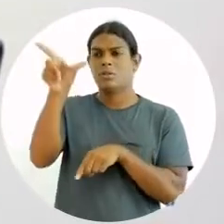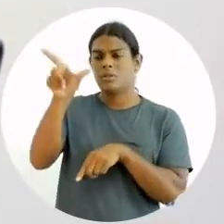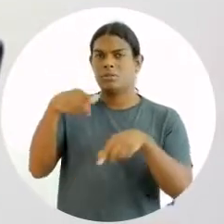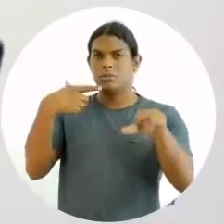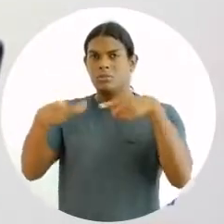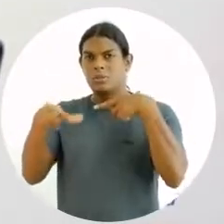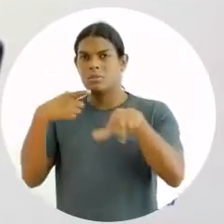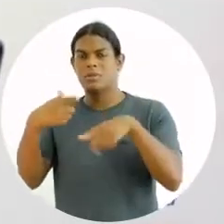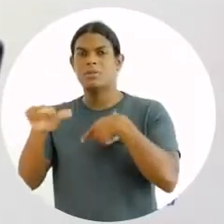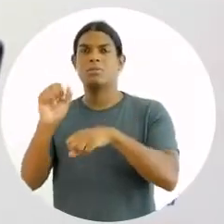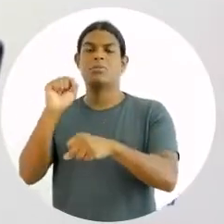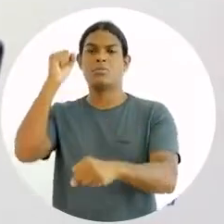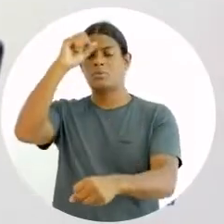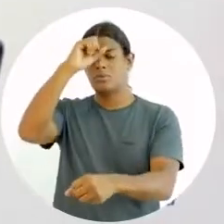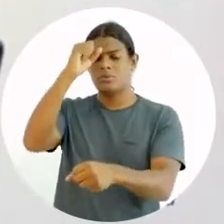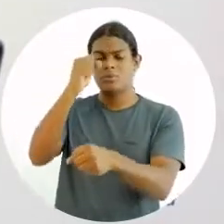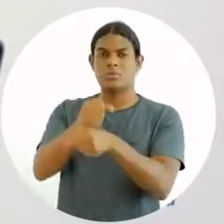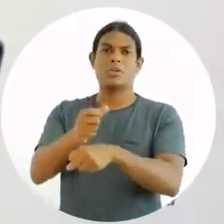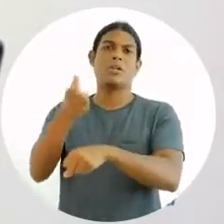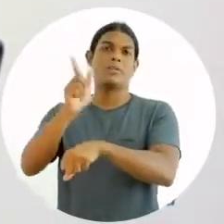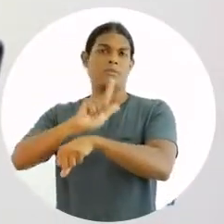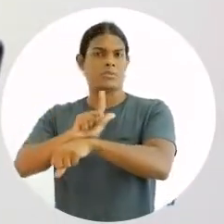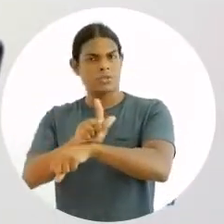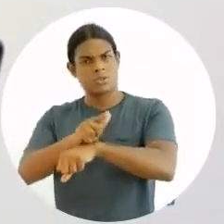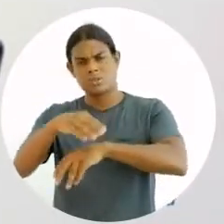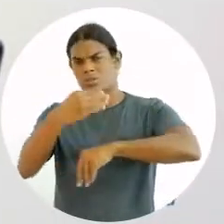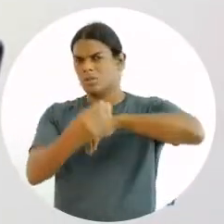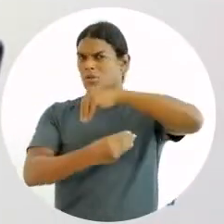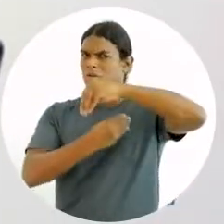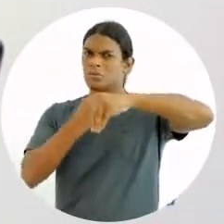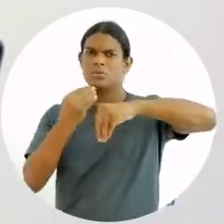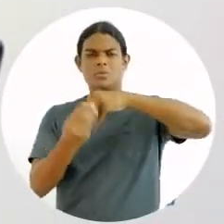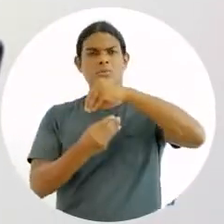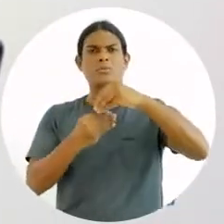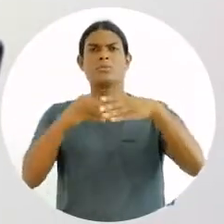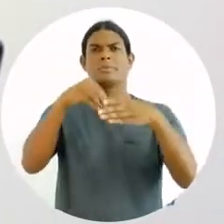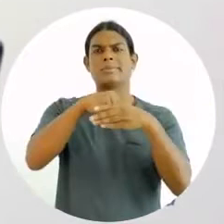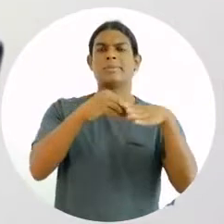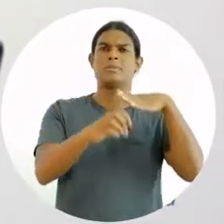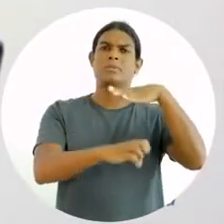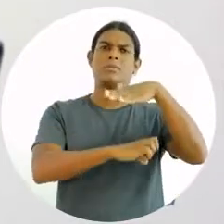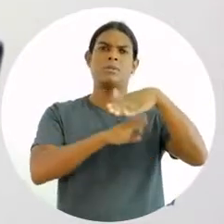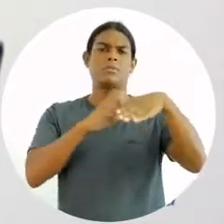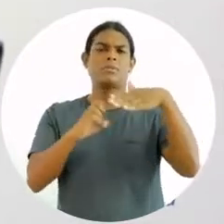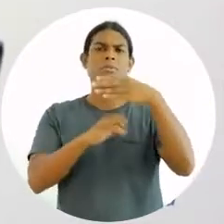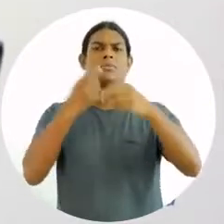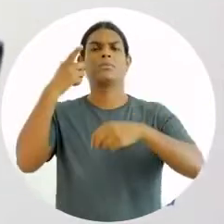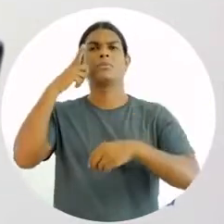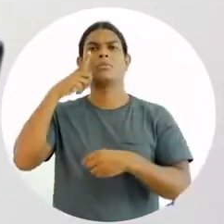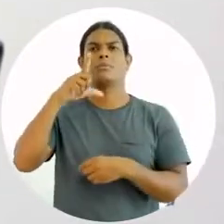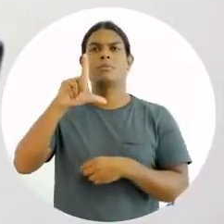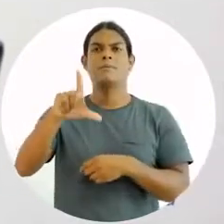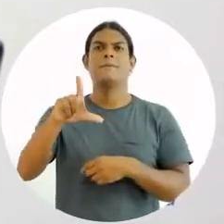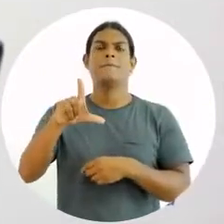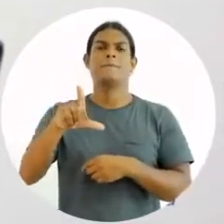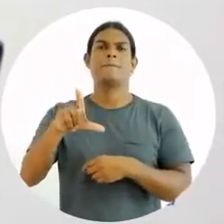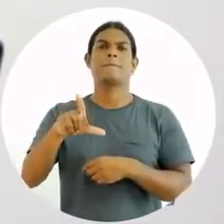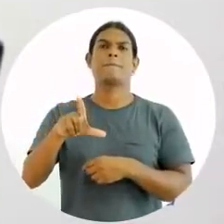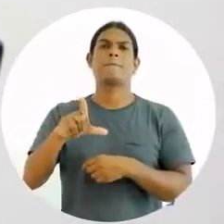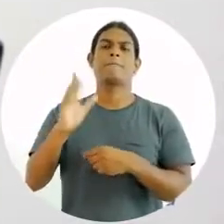empregado, entre o gestor e o subordinado, entre o líder e o subordinado, eu consigo